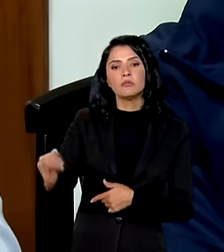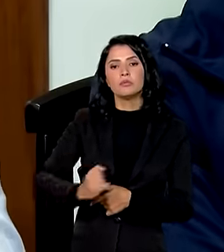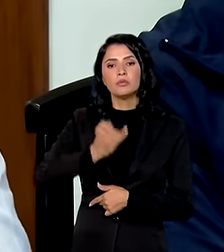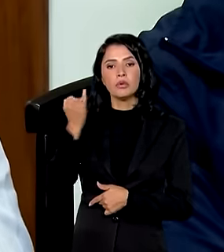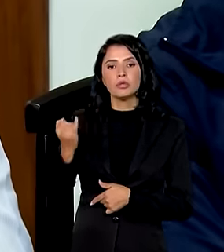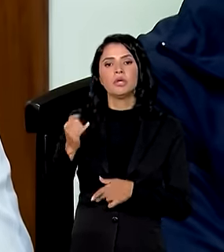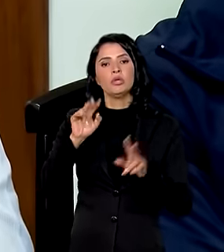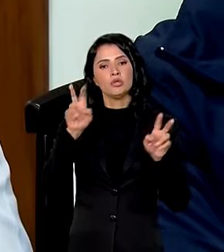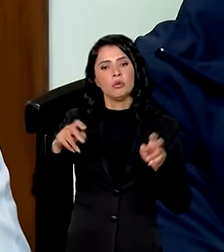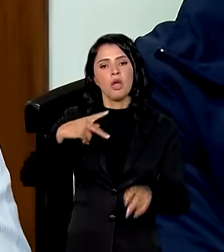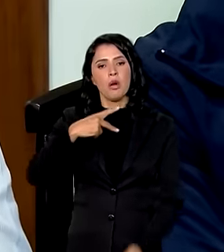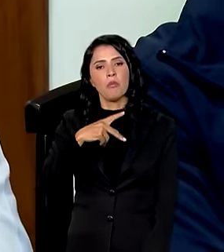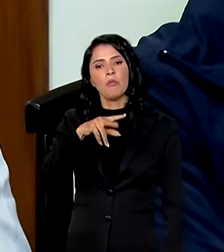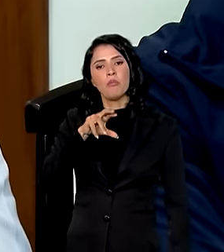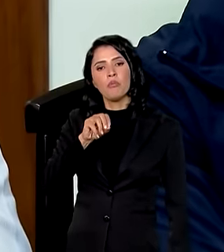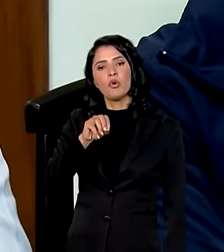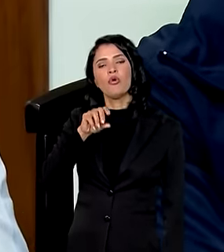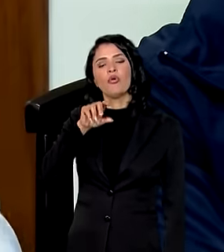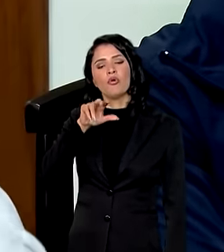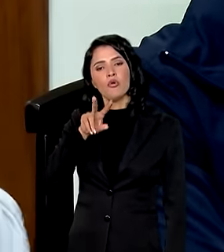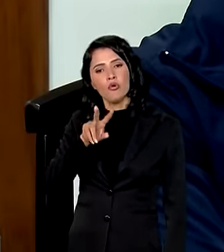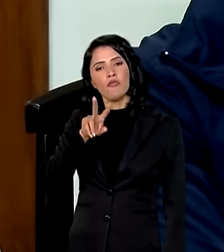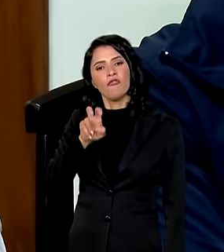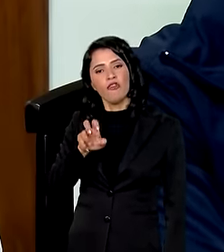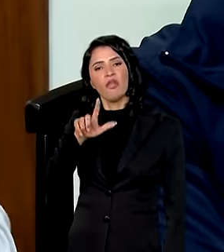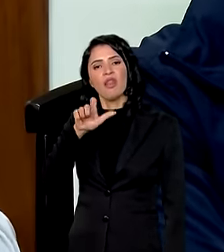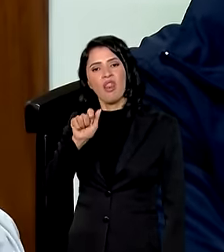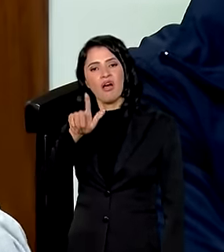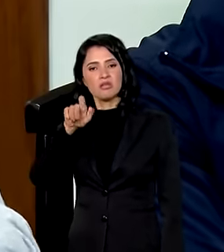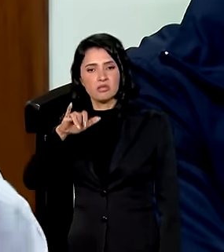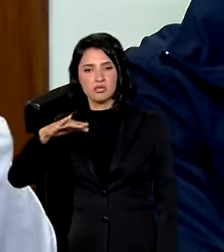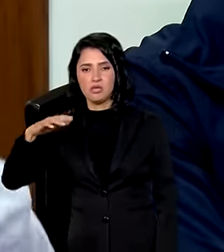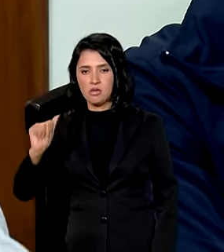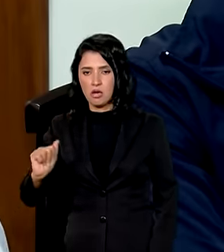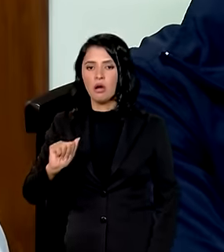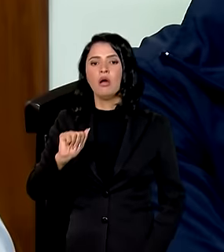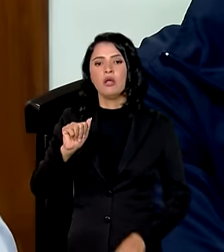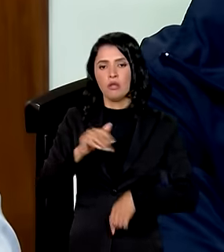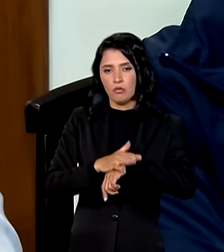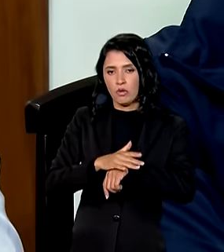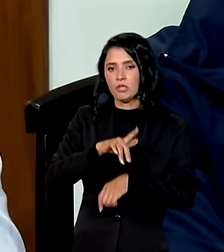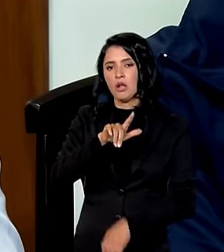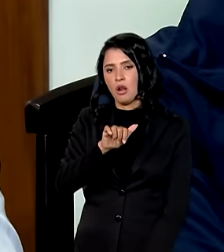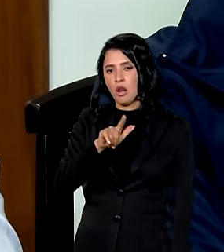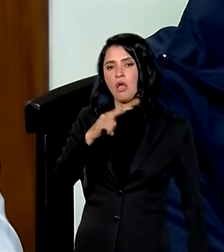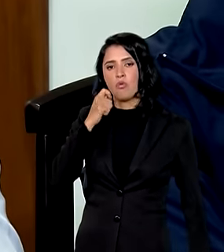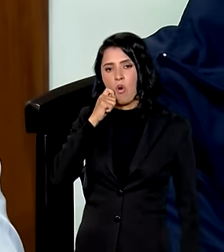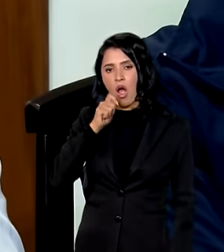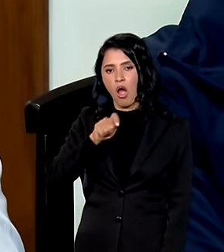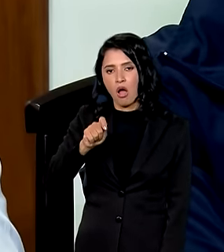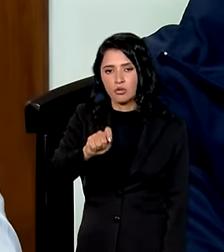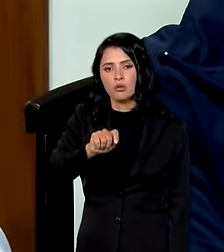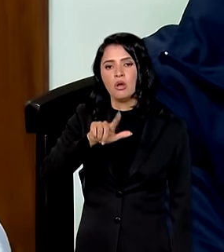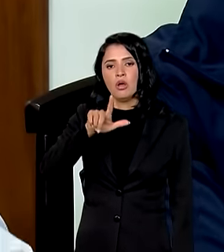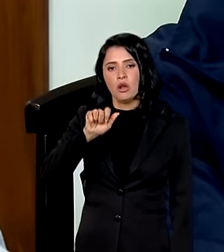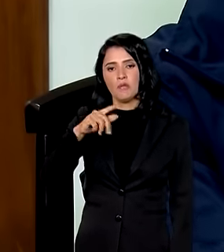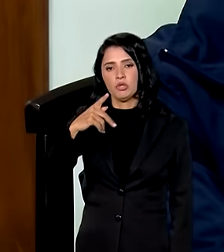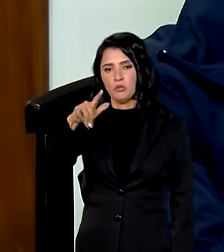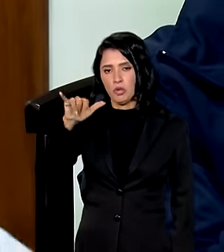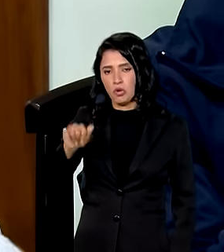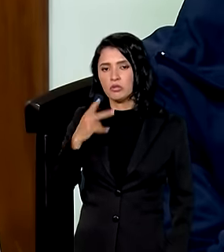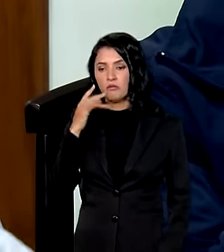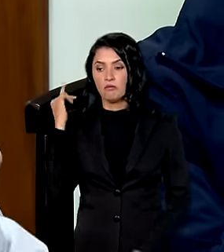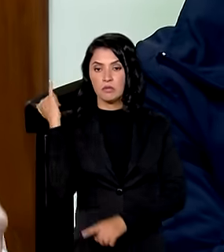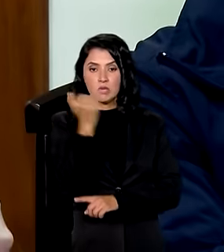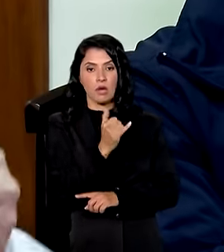profilaxia de leptospirose e mais uma vez dialogando também com essa questão de informações que estão circulando foi propagado de